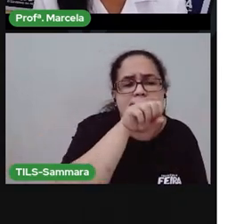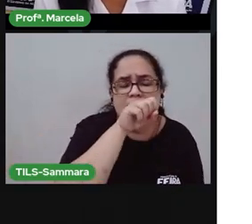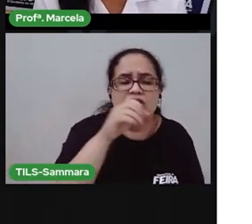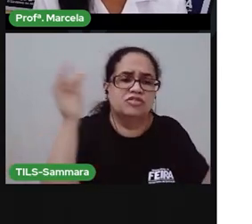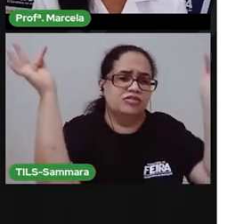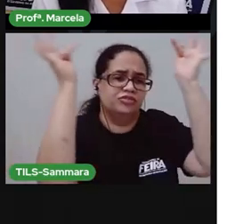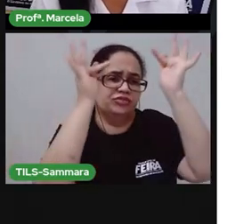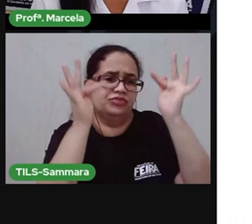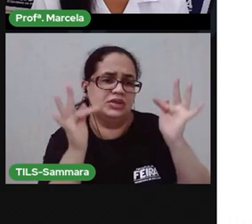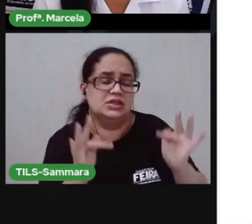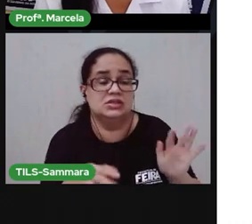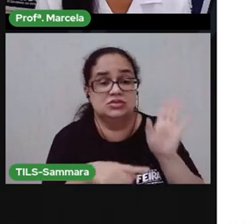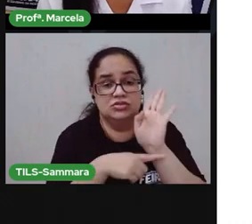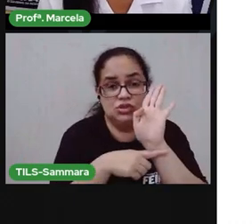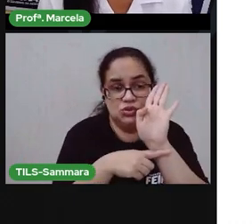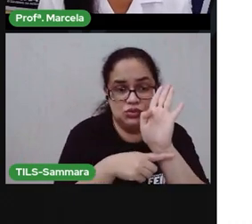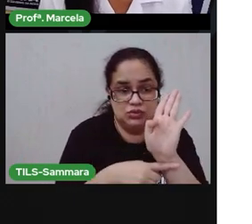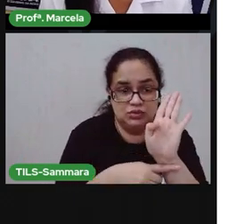você ajudar ela.